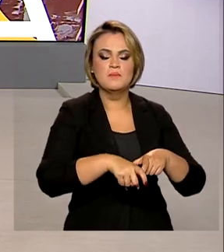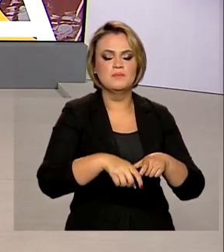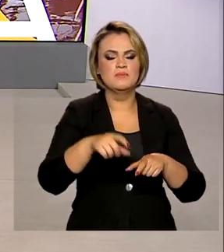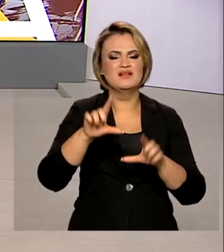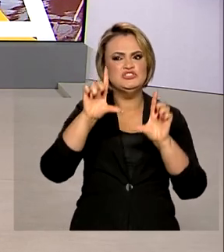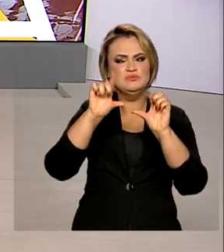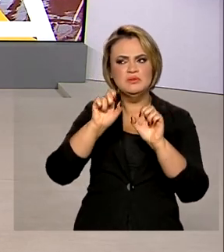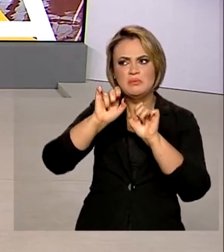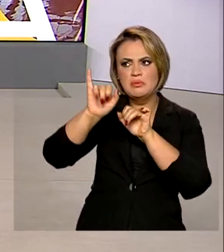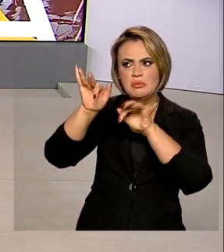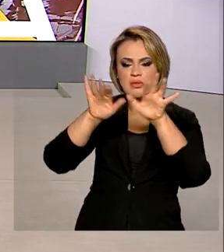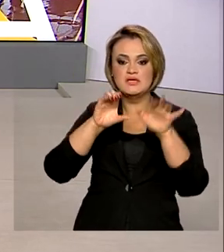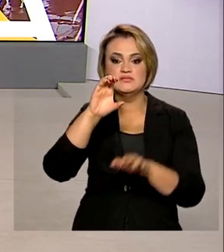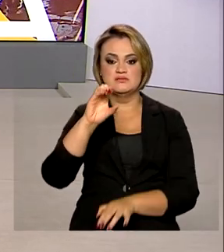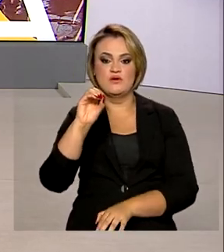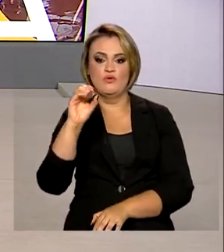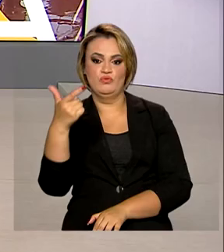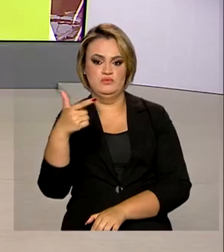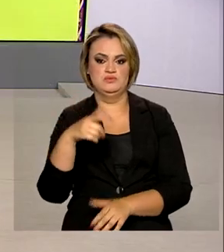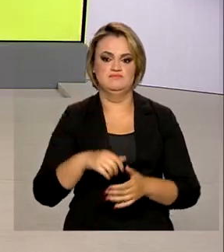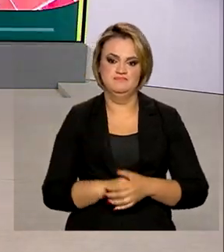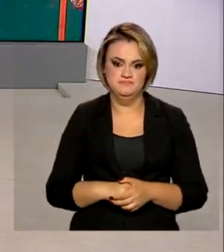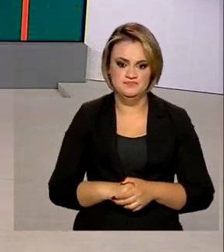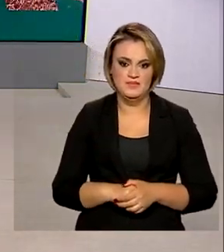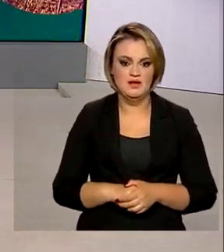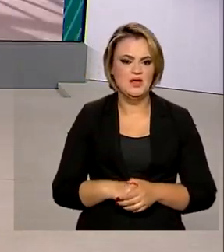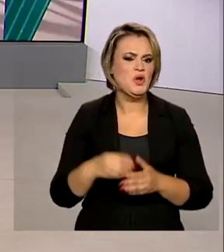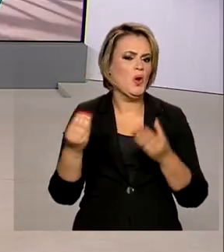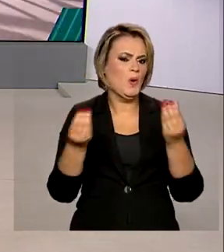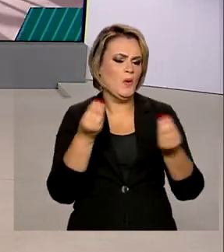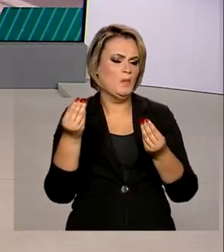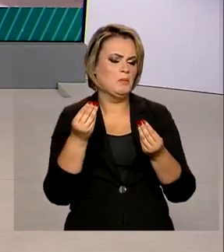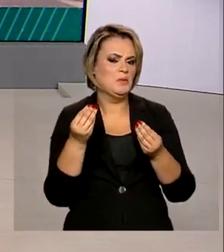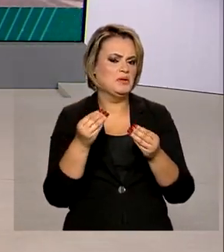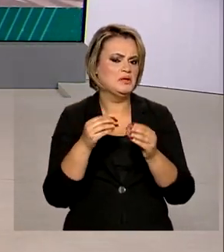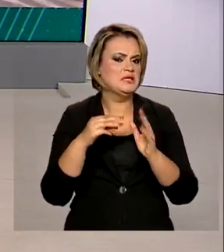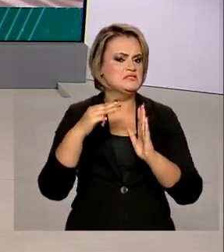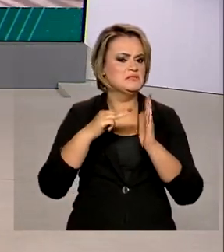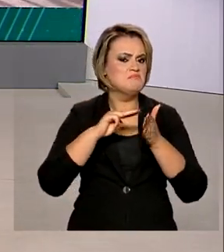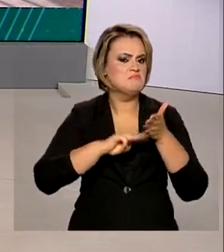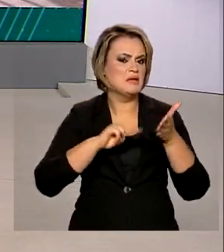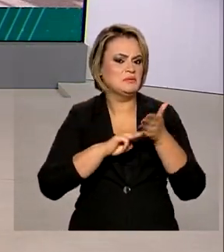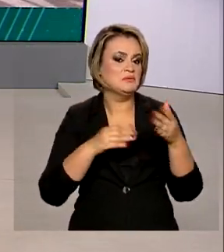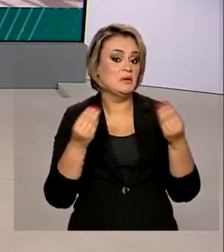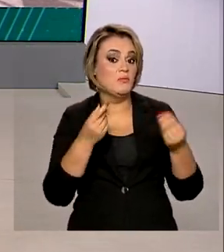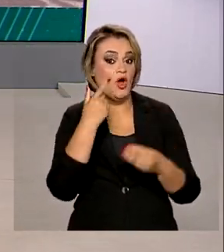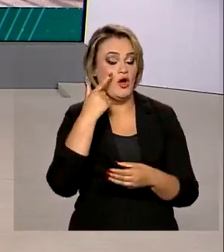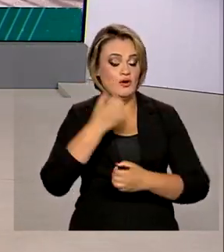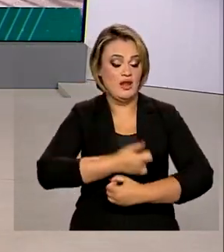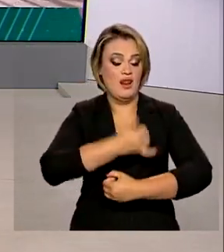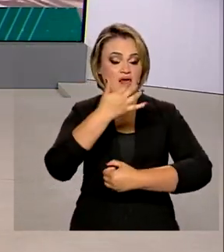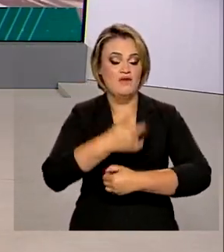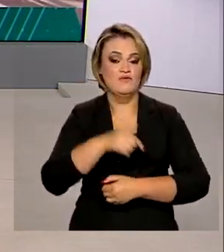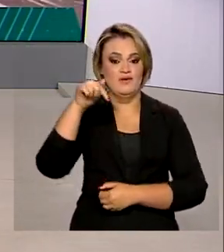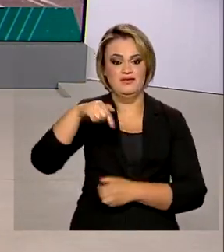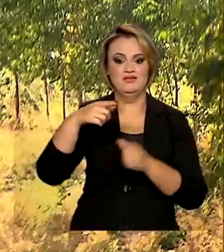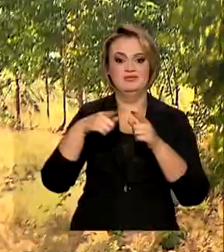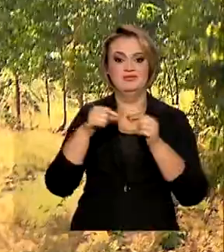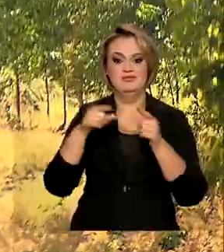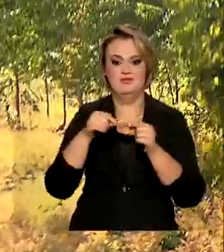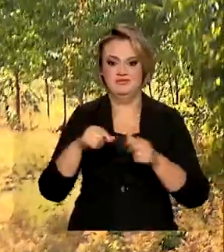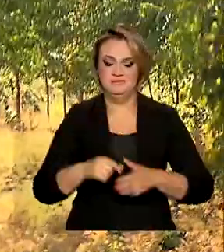a emissão de gás carbônico na atmosfera. Veja como funciona esse método em uma lavoura de grão de bico no Distrito Federal.